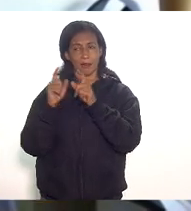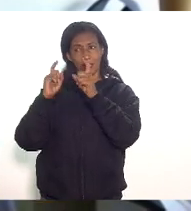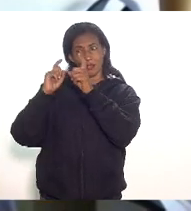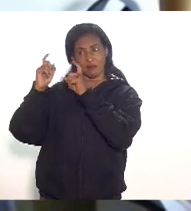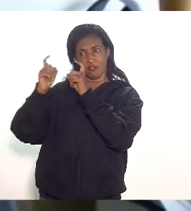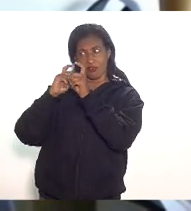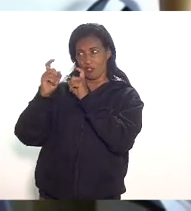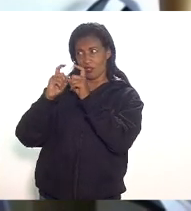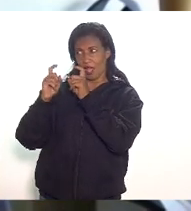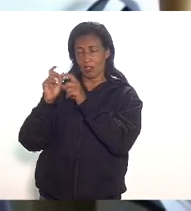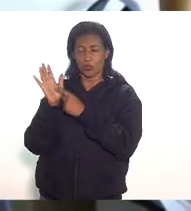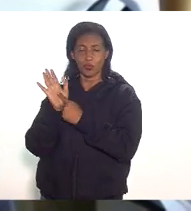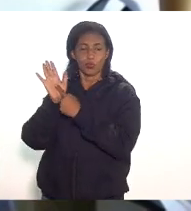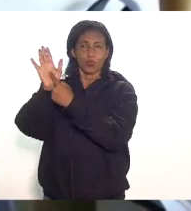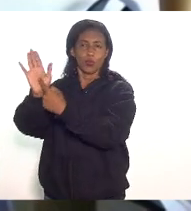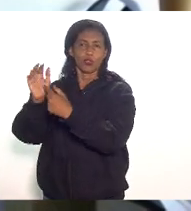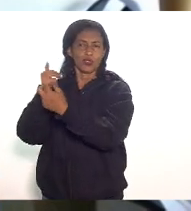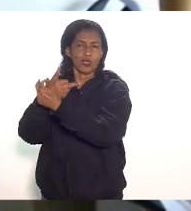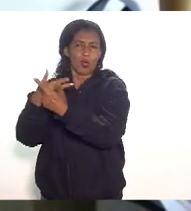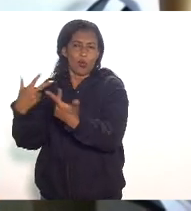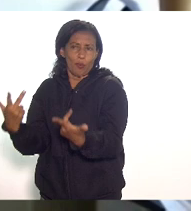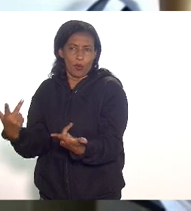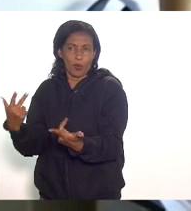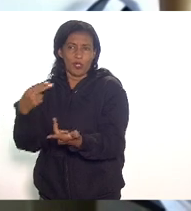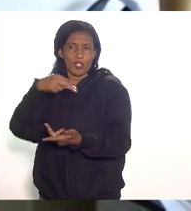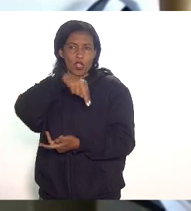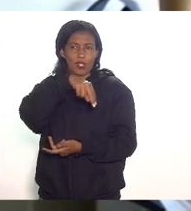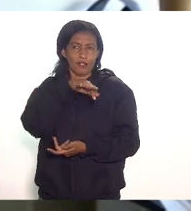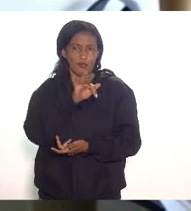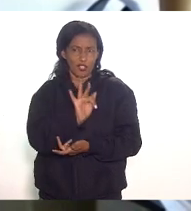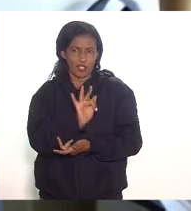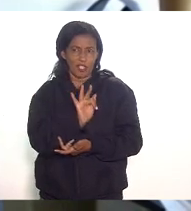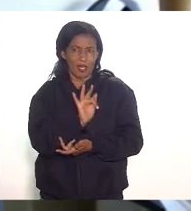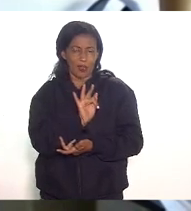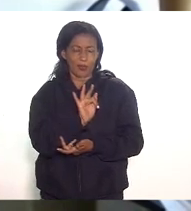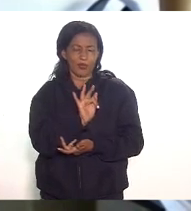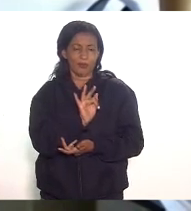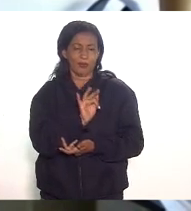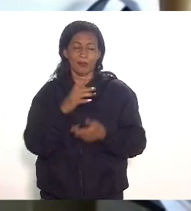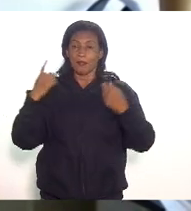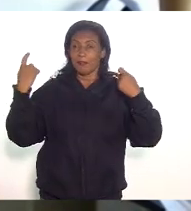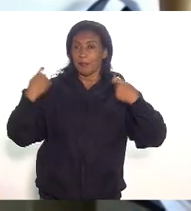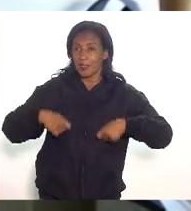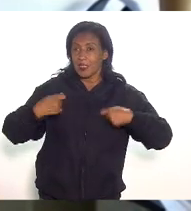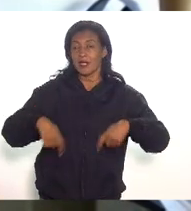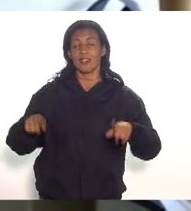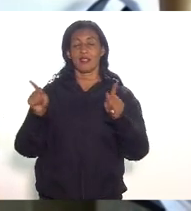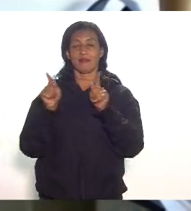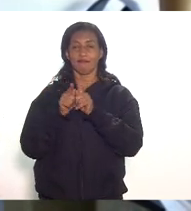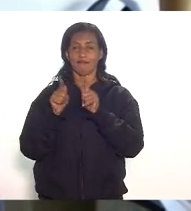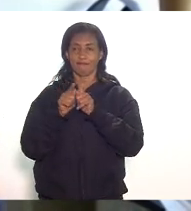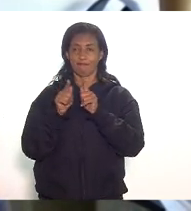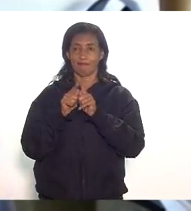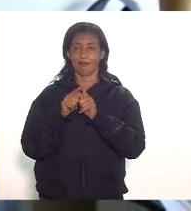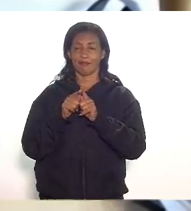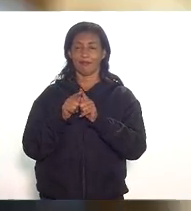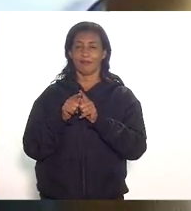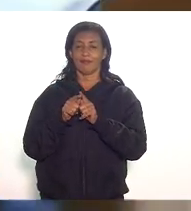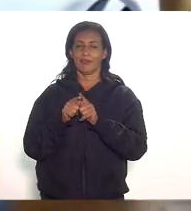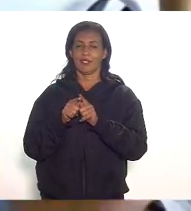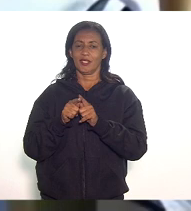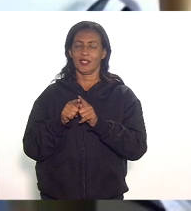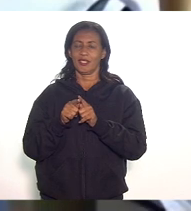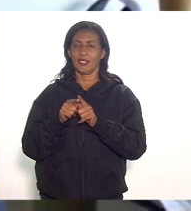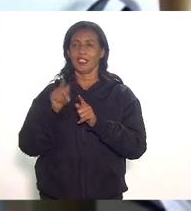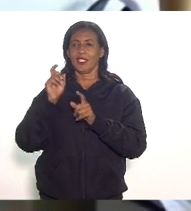coisa em relação a benefício fiscal setorial precisa também das notas fiscais que não